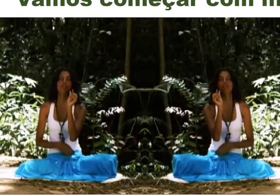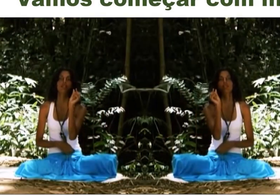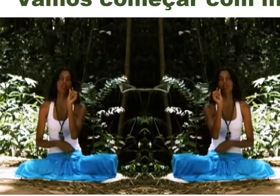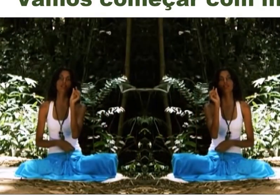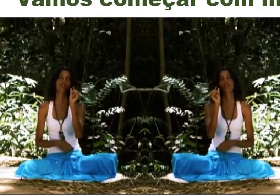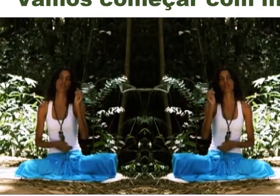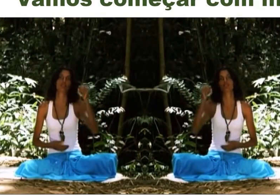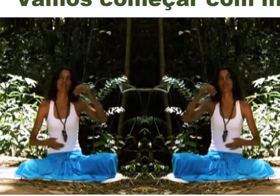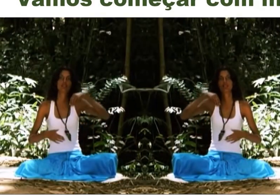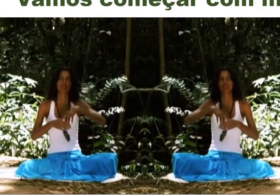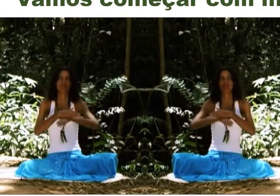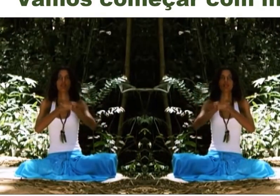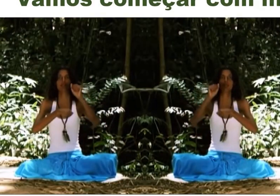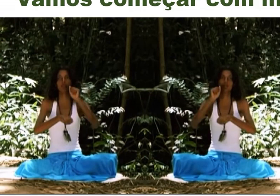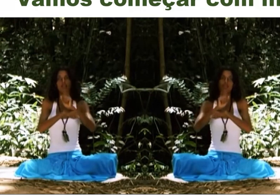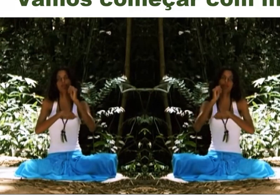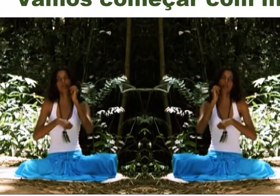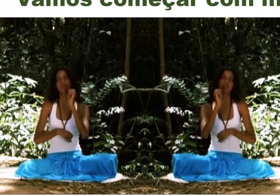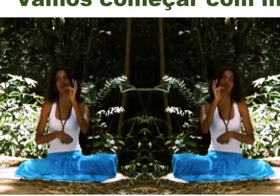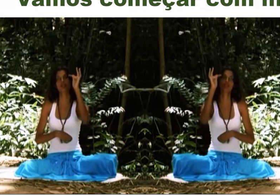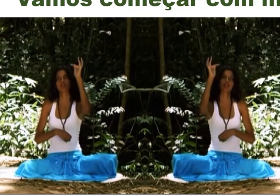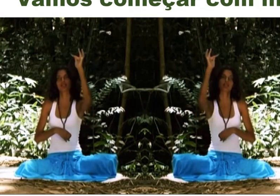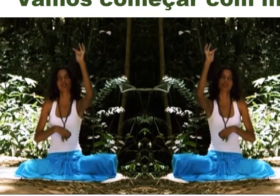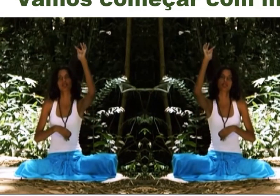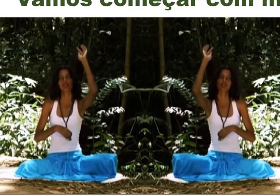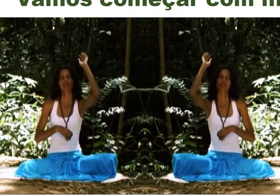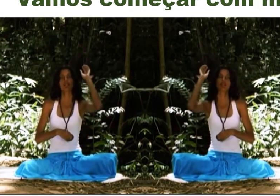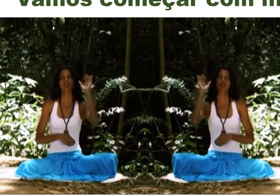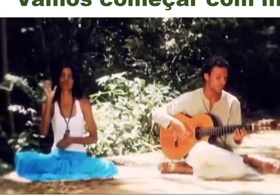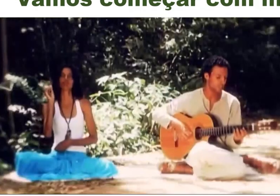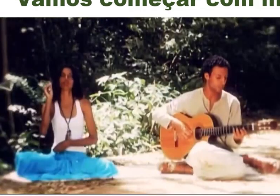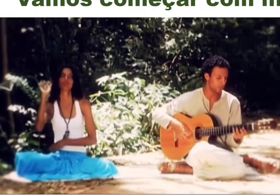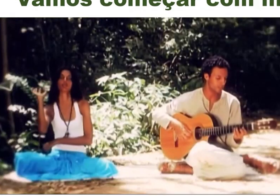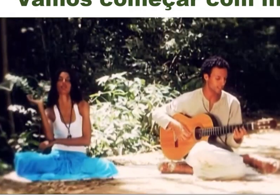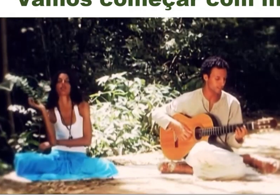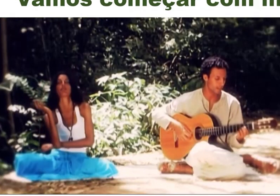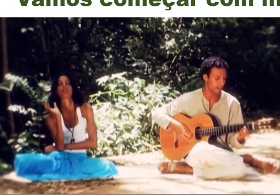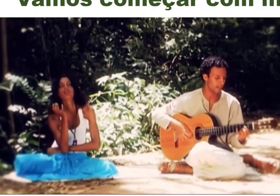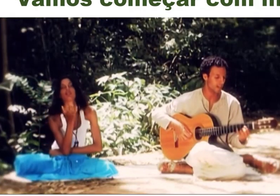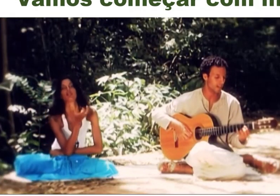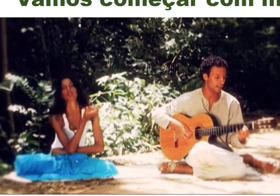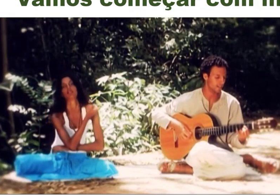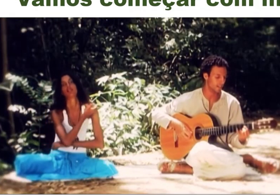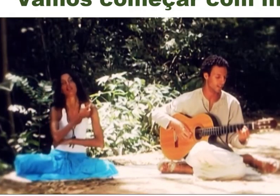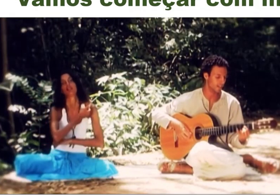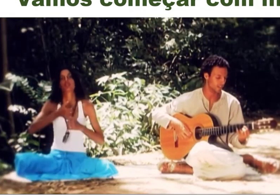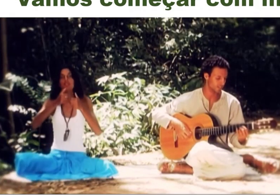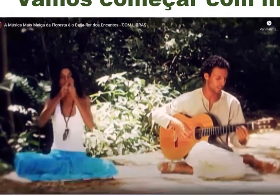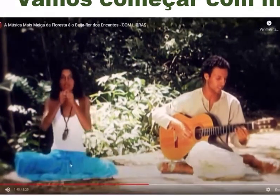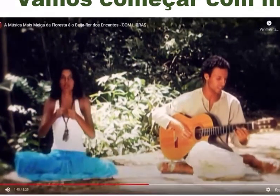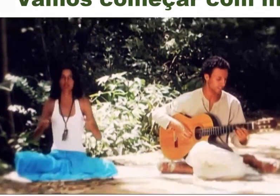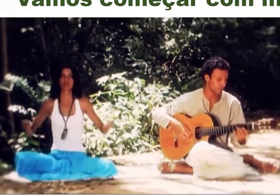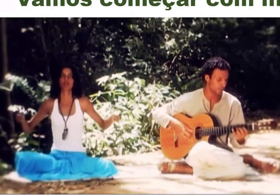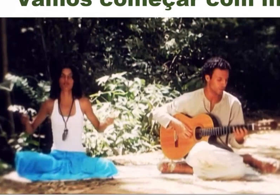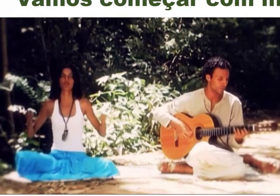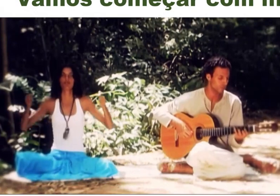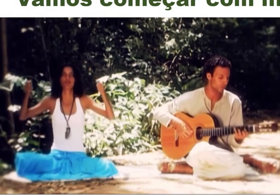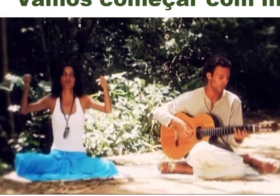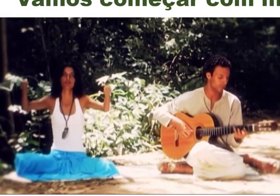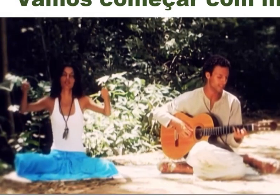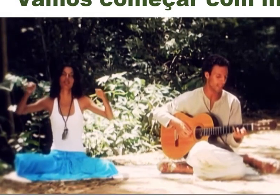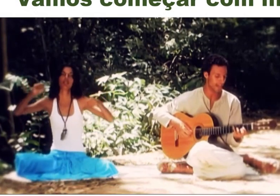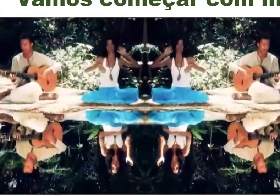semente guarda esperança E muitas matas de grande